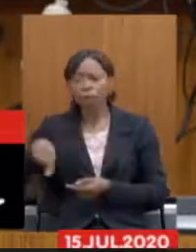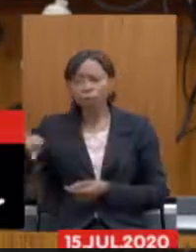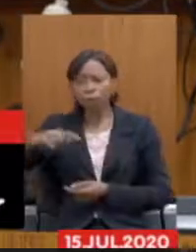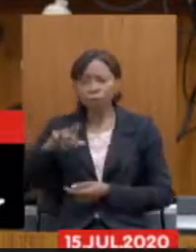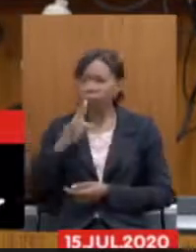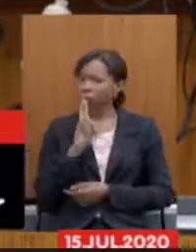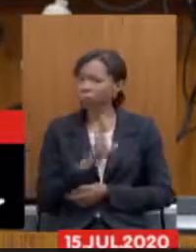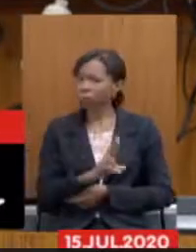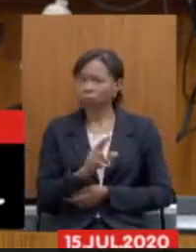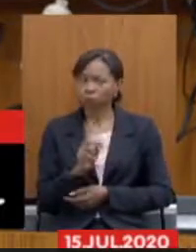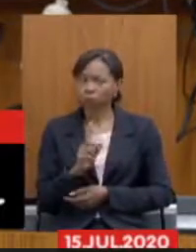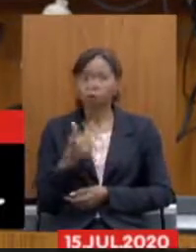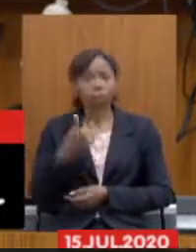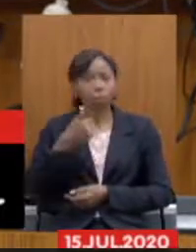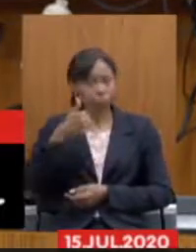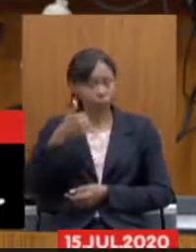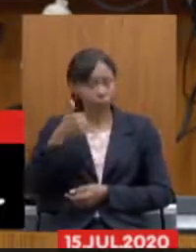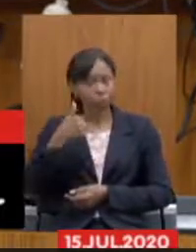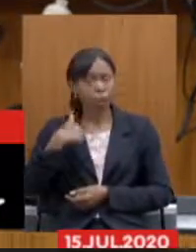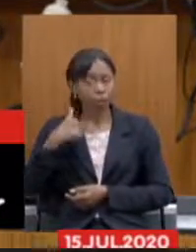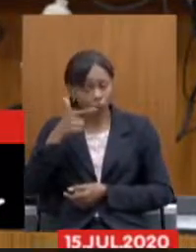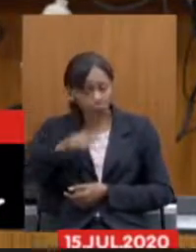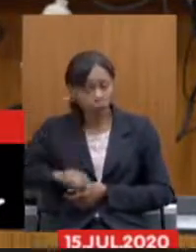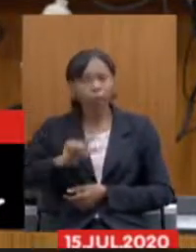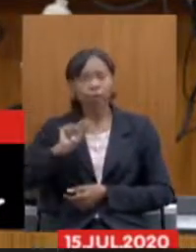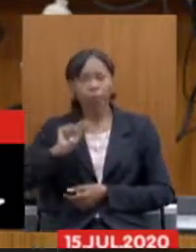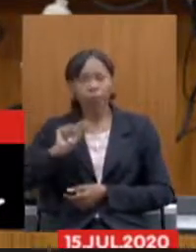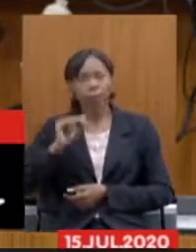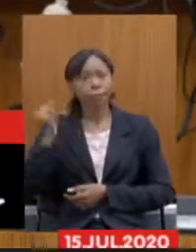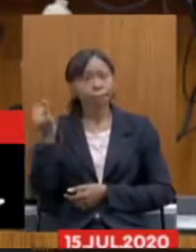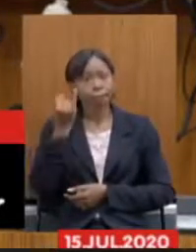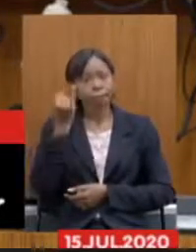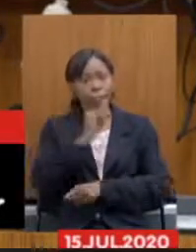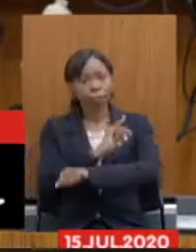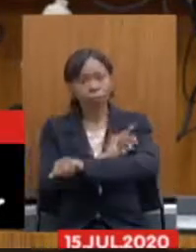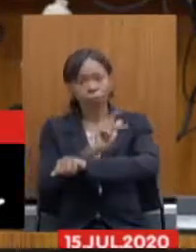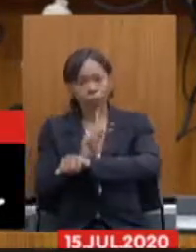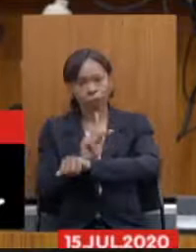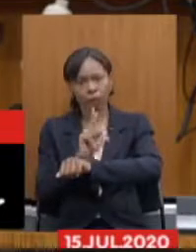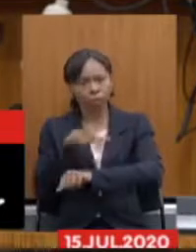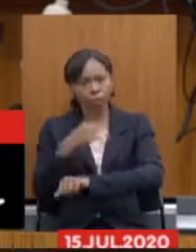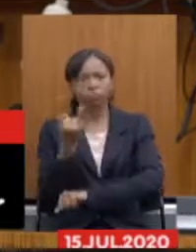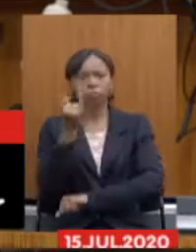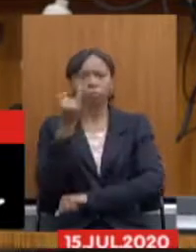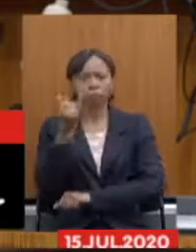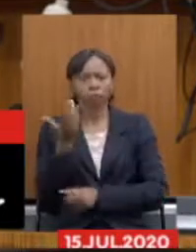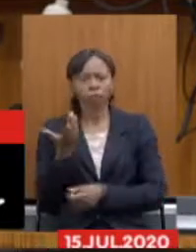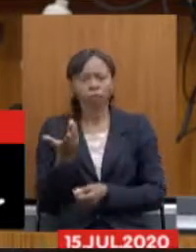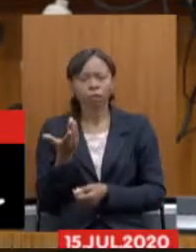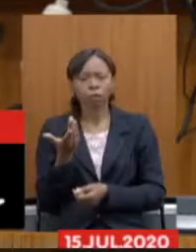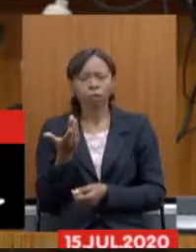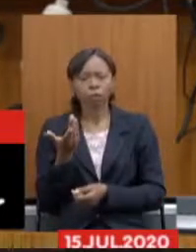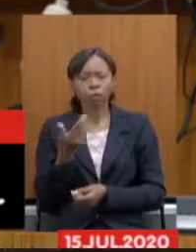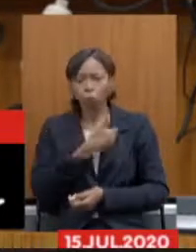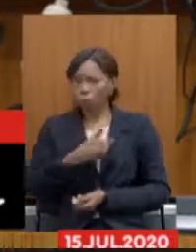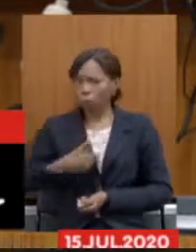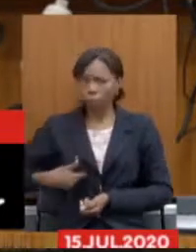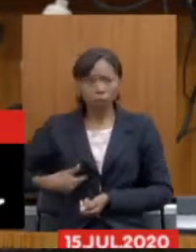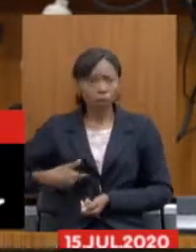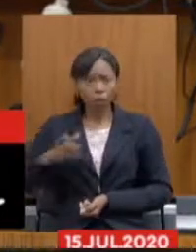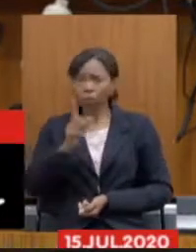então o primeiro ponto eu queria era reforçar a importância do IPSENG e o governo não